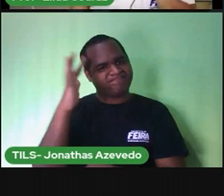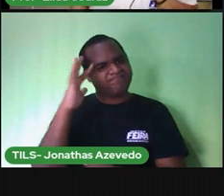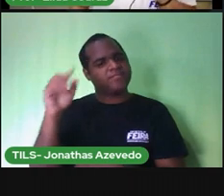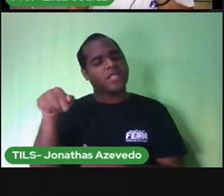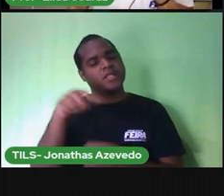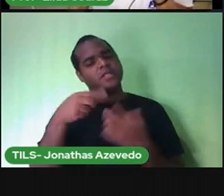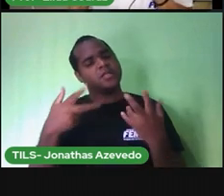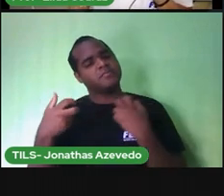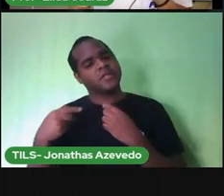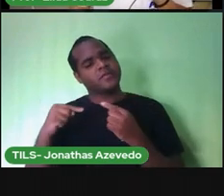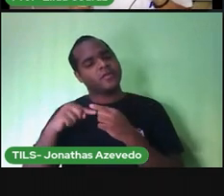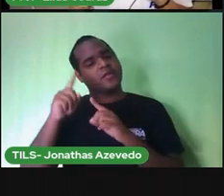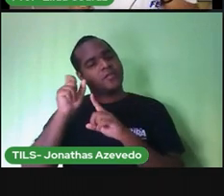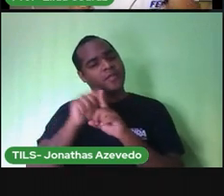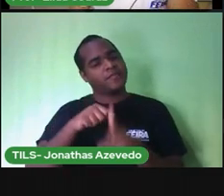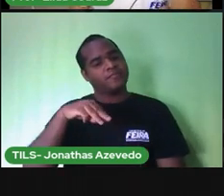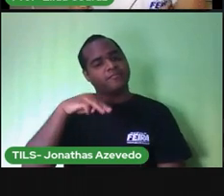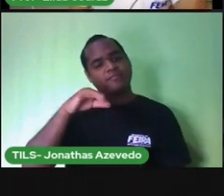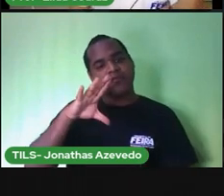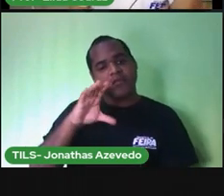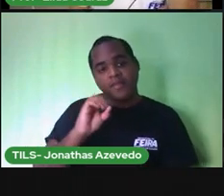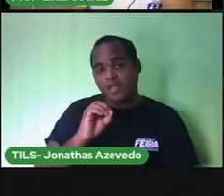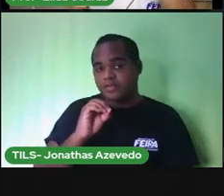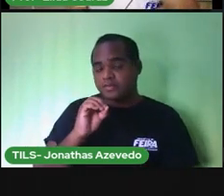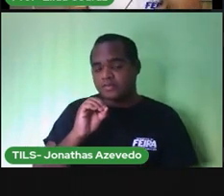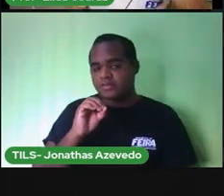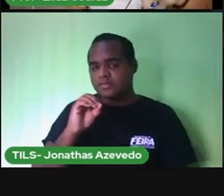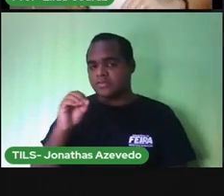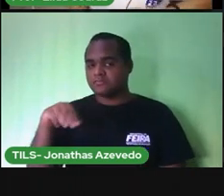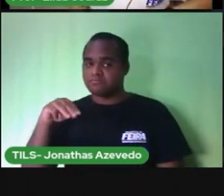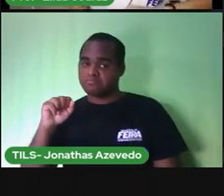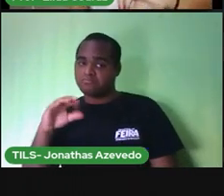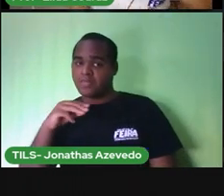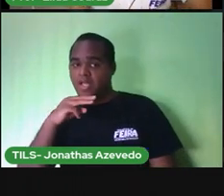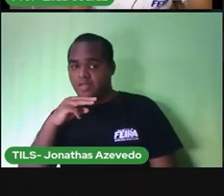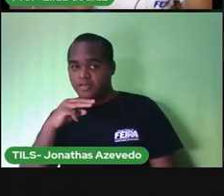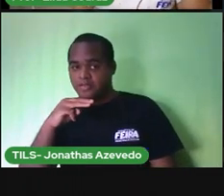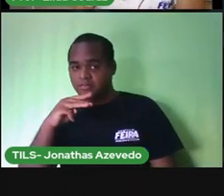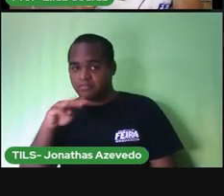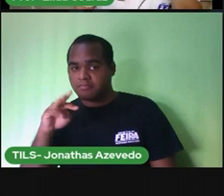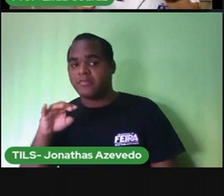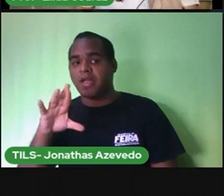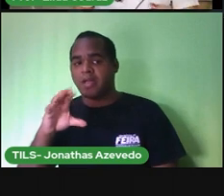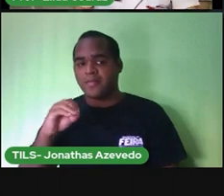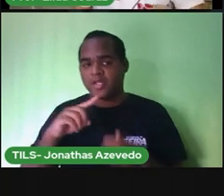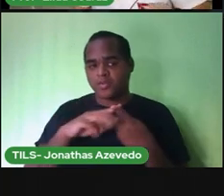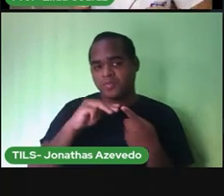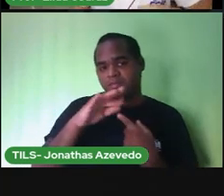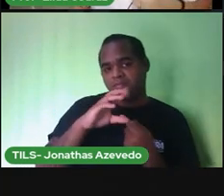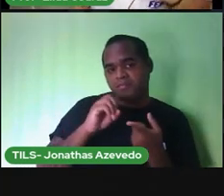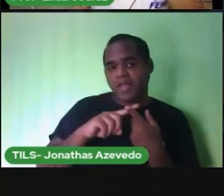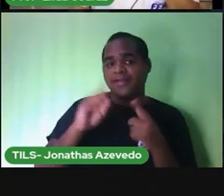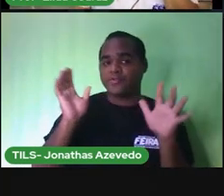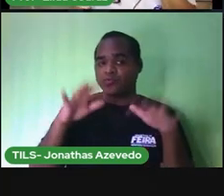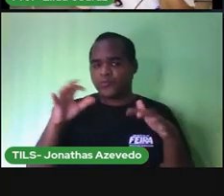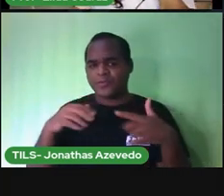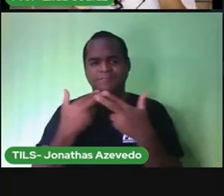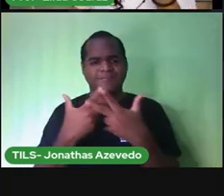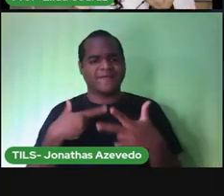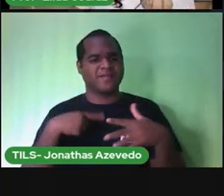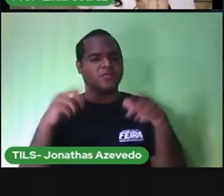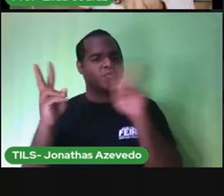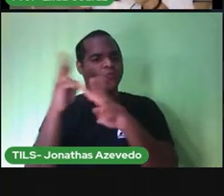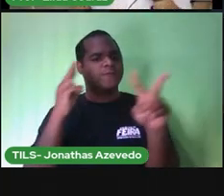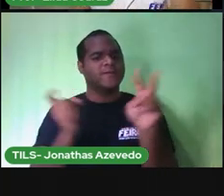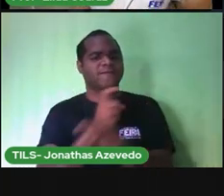agora no mês de maio, de março para maio nós tivemos mais chuvas, vento